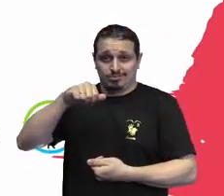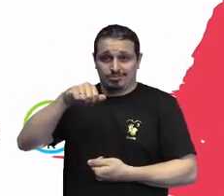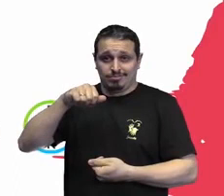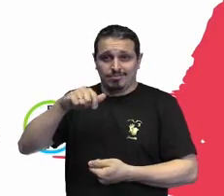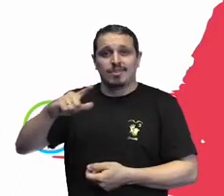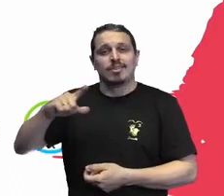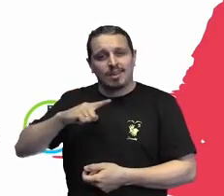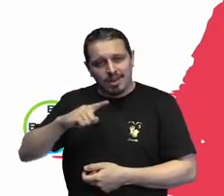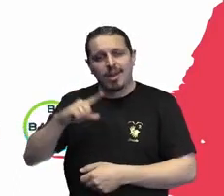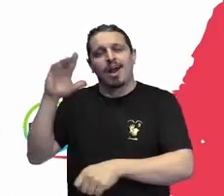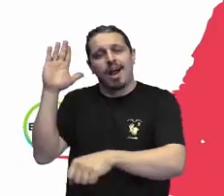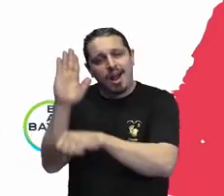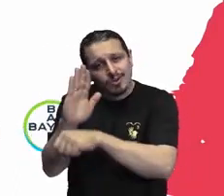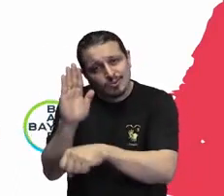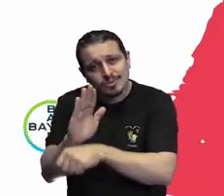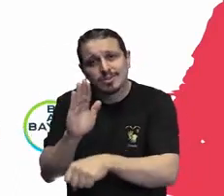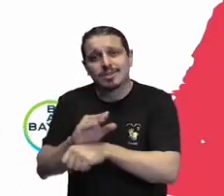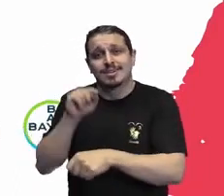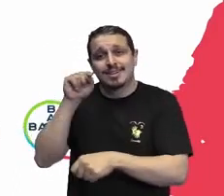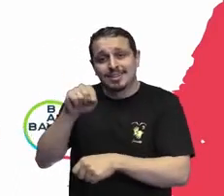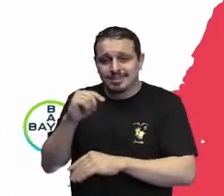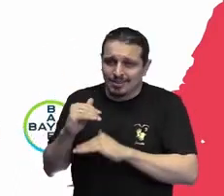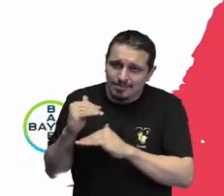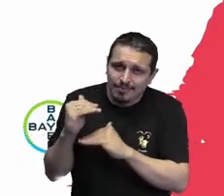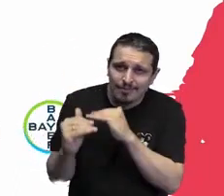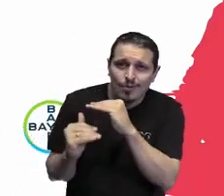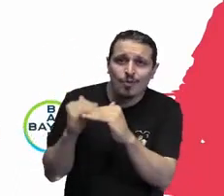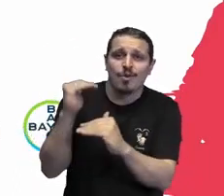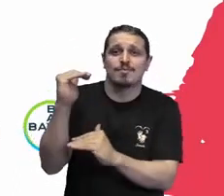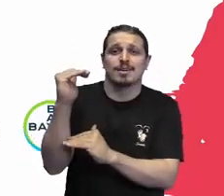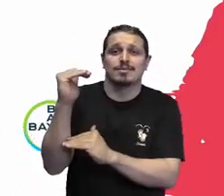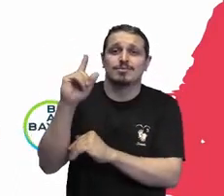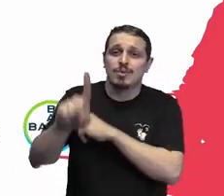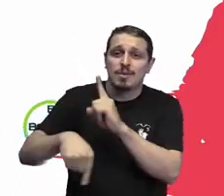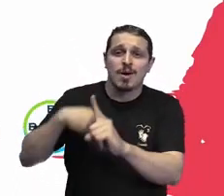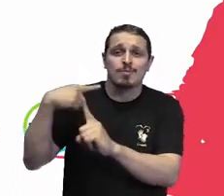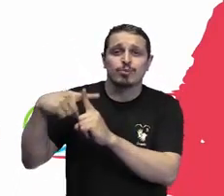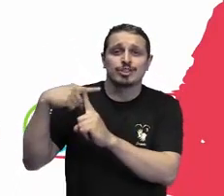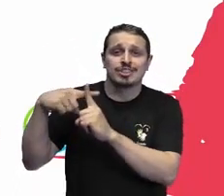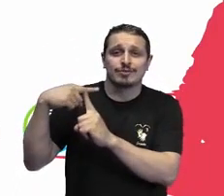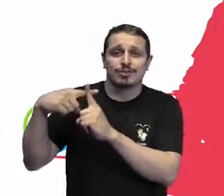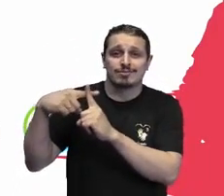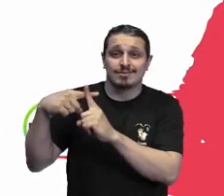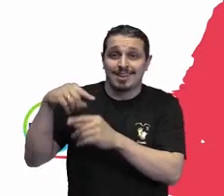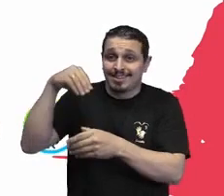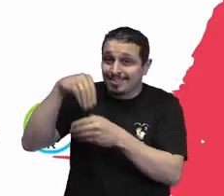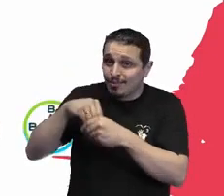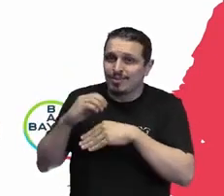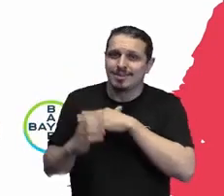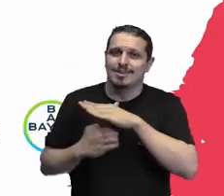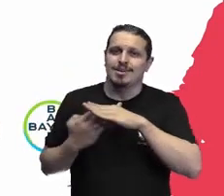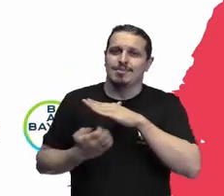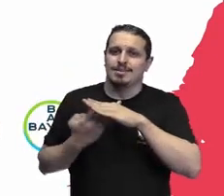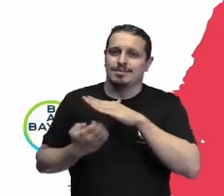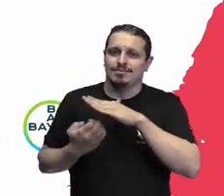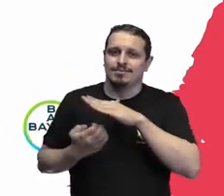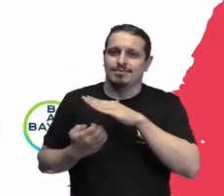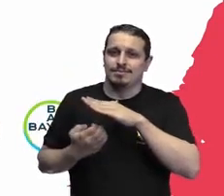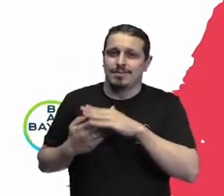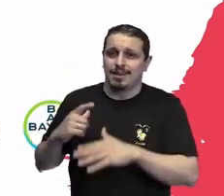o aumento de novas soluções, de soluções criativas, de soluções que atendam mais pessoas, né? Isso faz com que